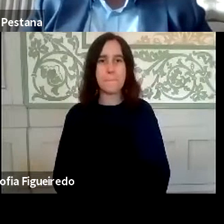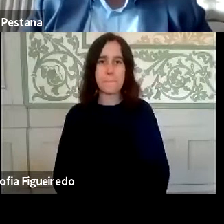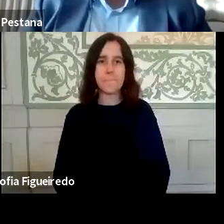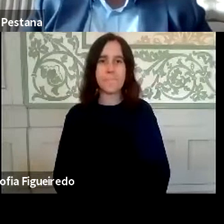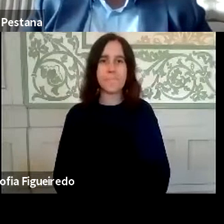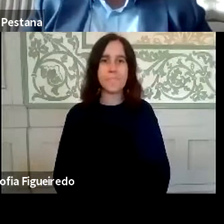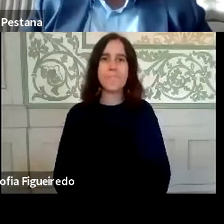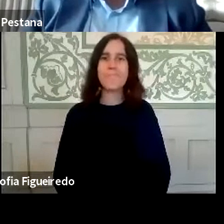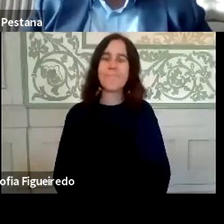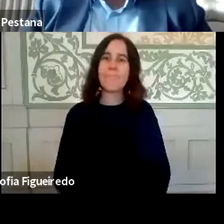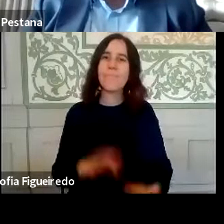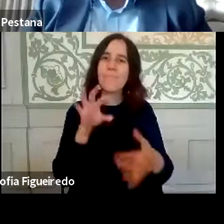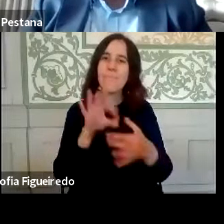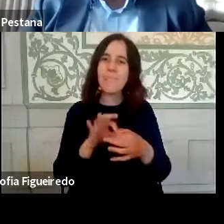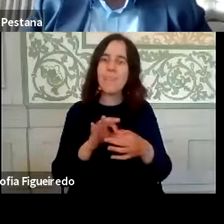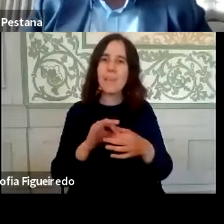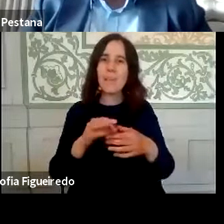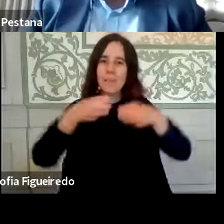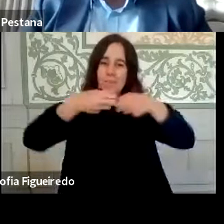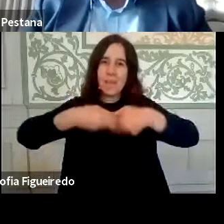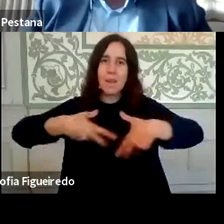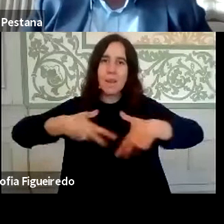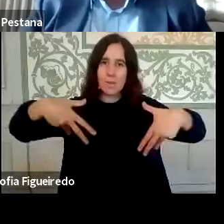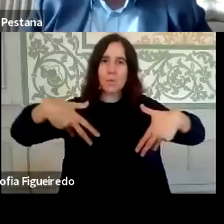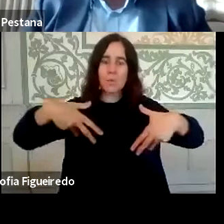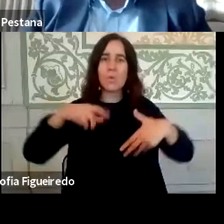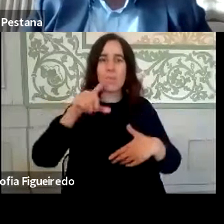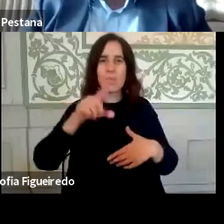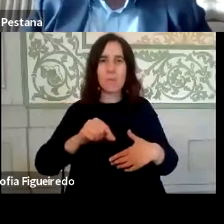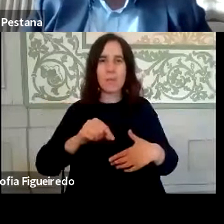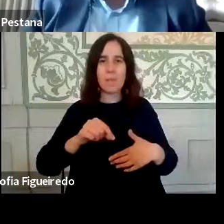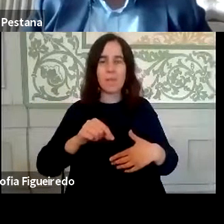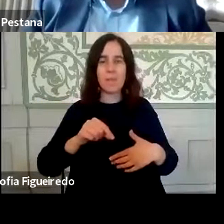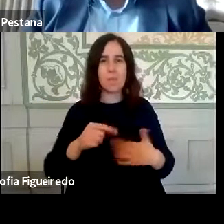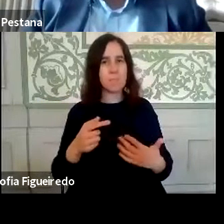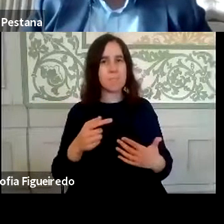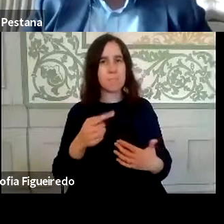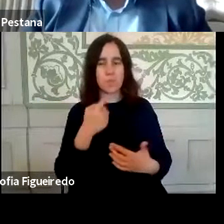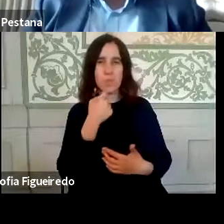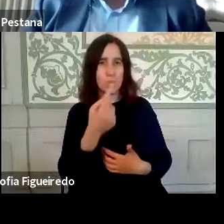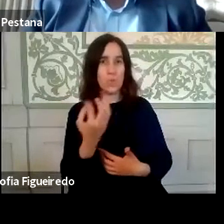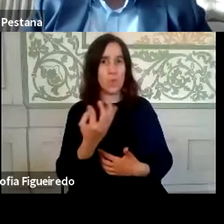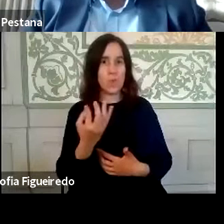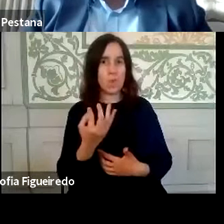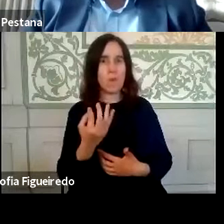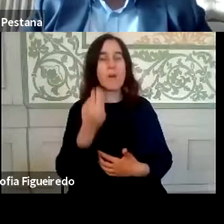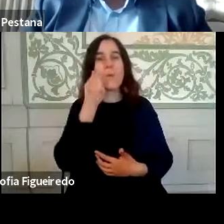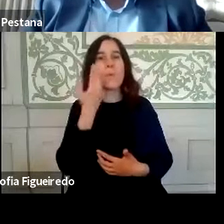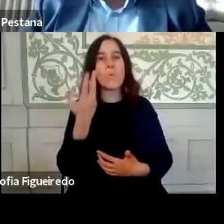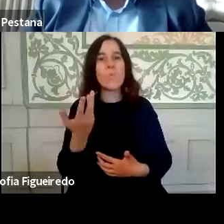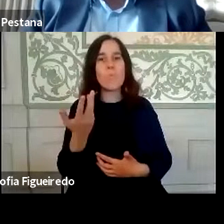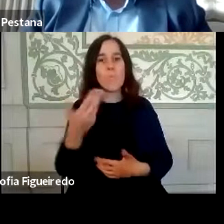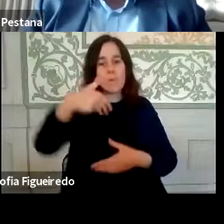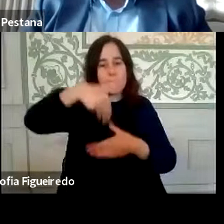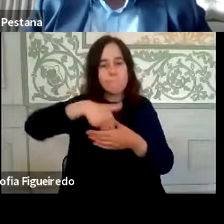E do ponto de vista hierárquico, também foi já uma questão referida, como é que se passaram as coisas dentro